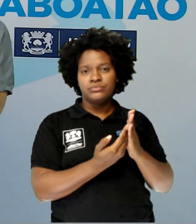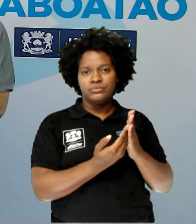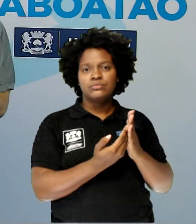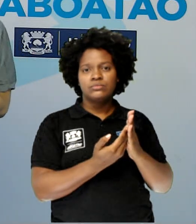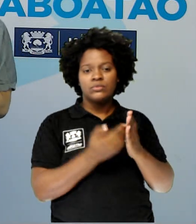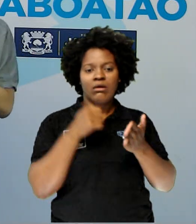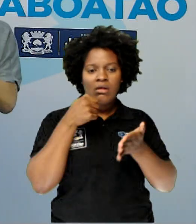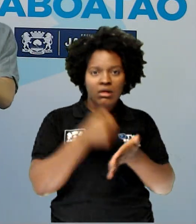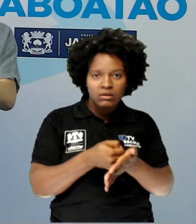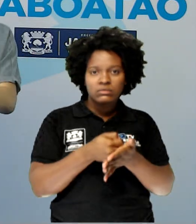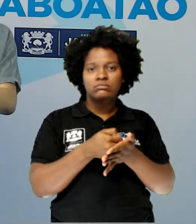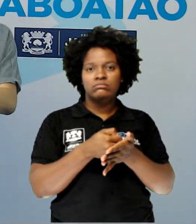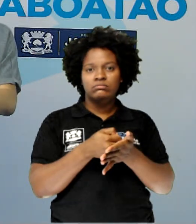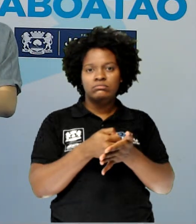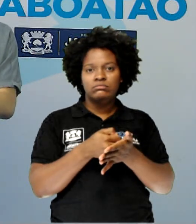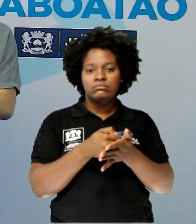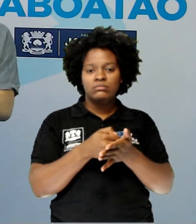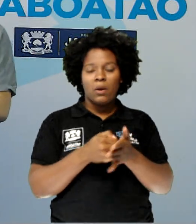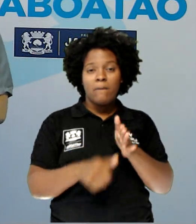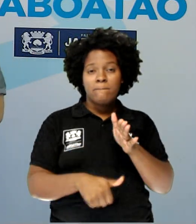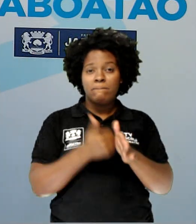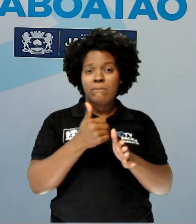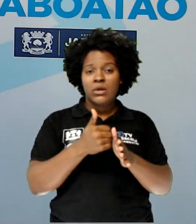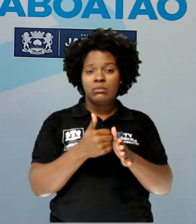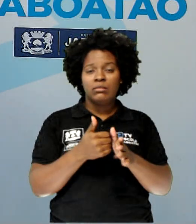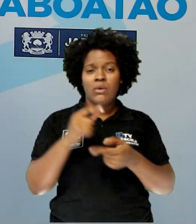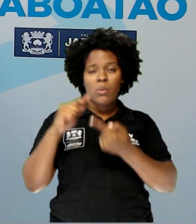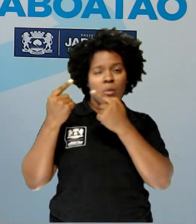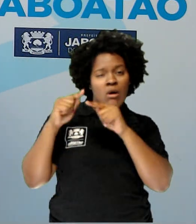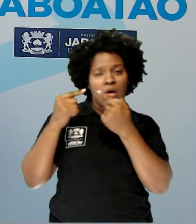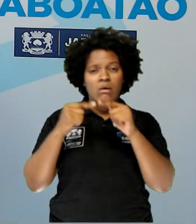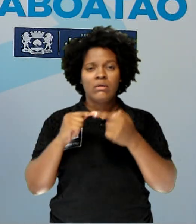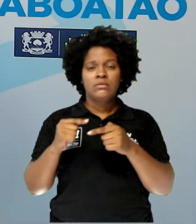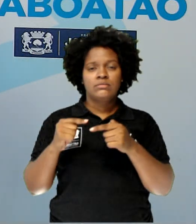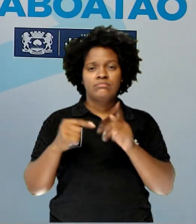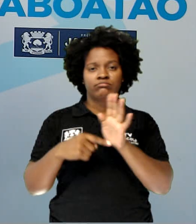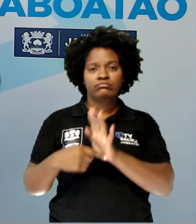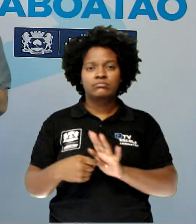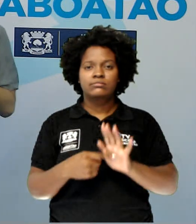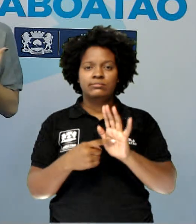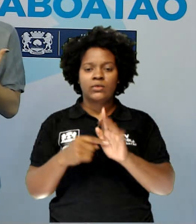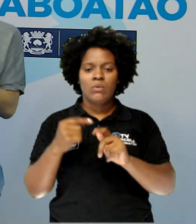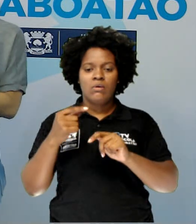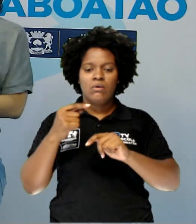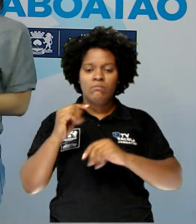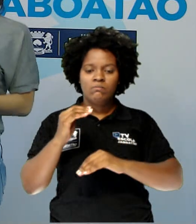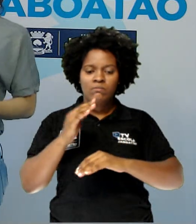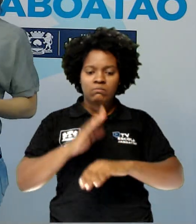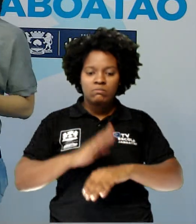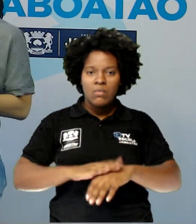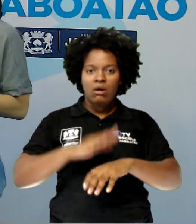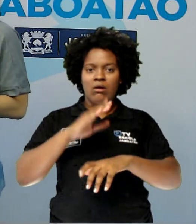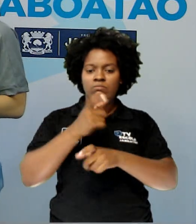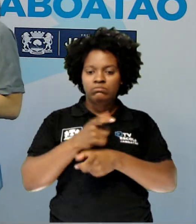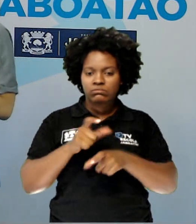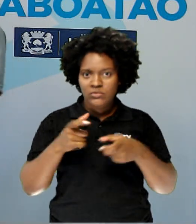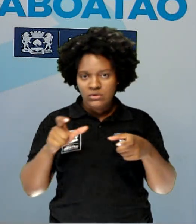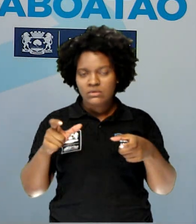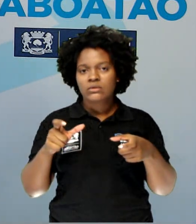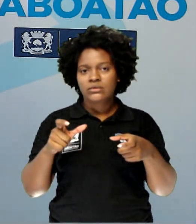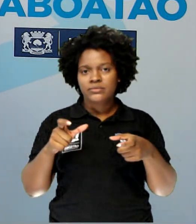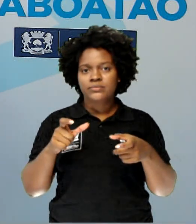foi imposto. Primeiro conflito anunciado. E esse conflito vai aumentando durante toda a narrativa.